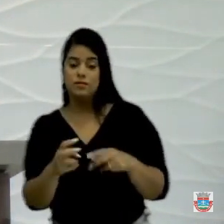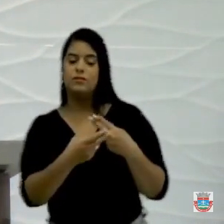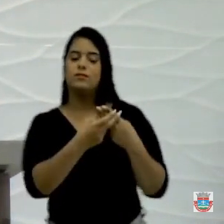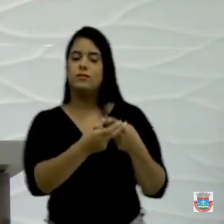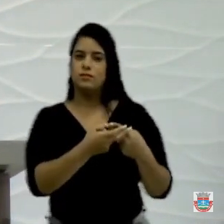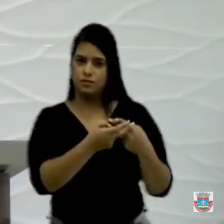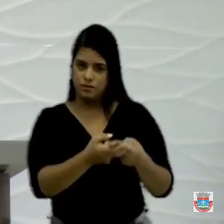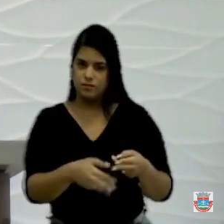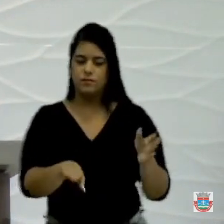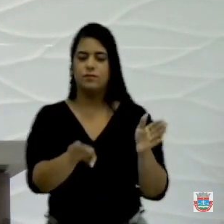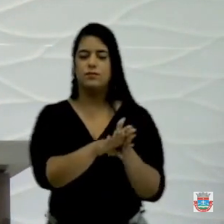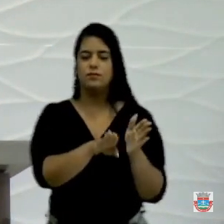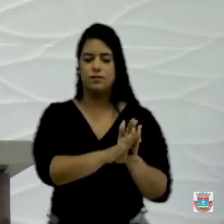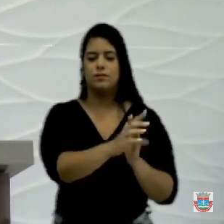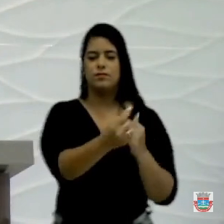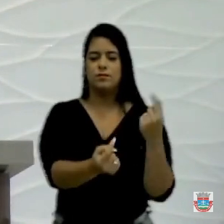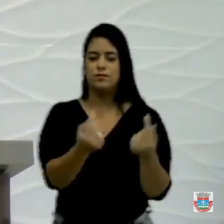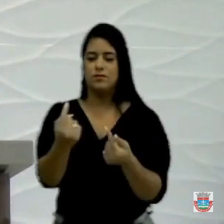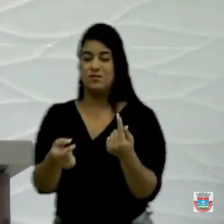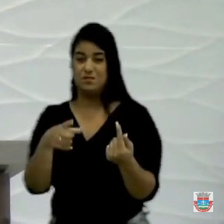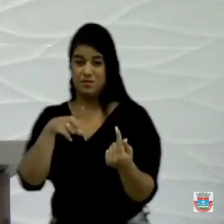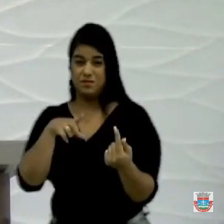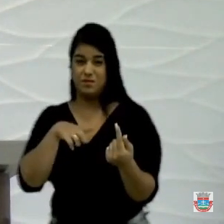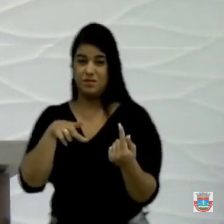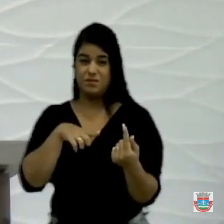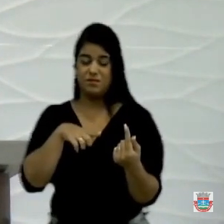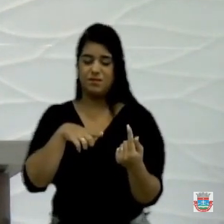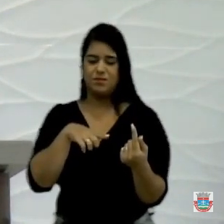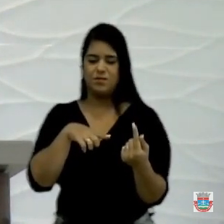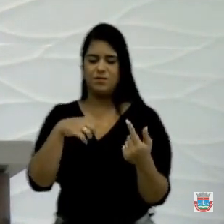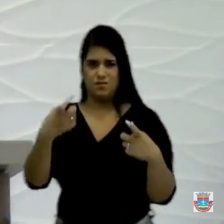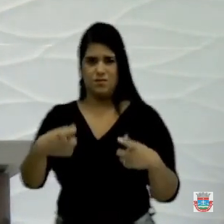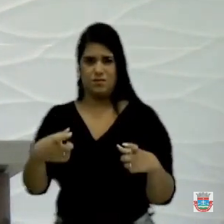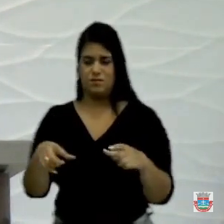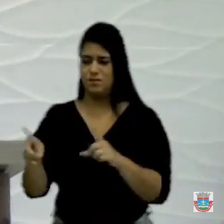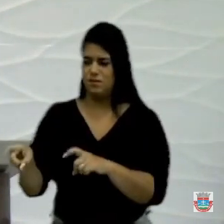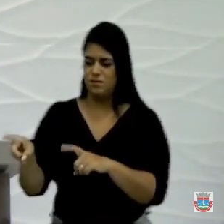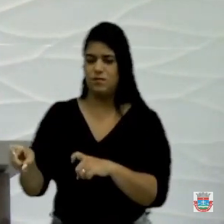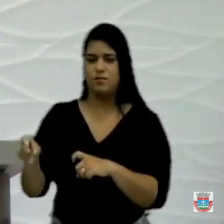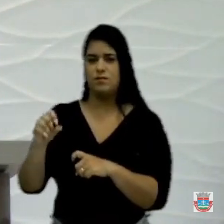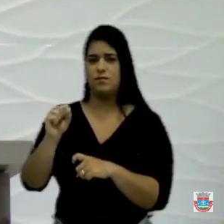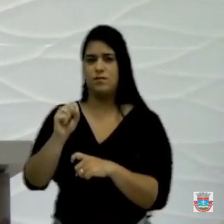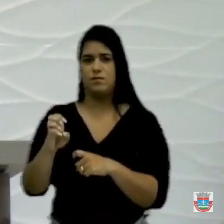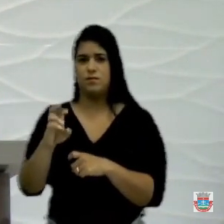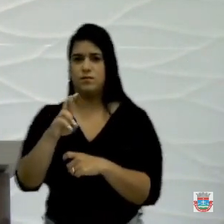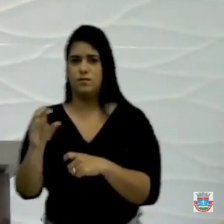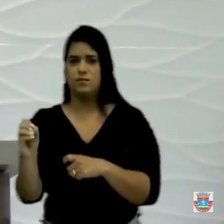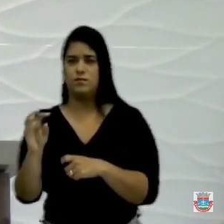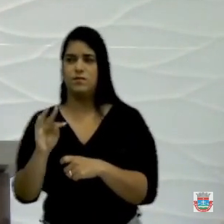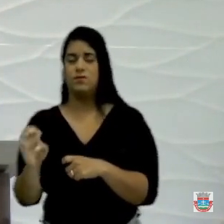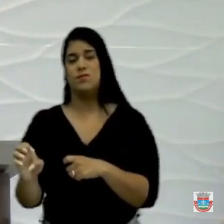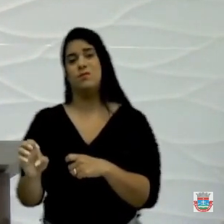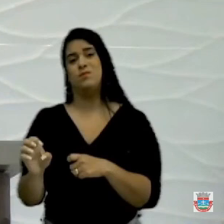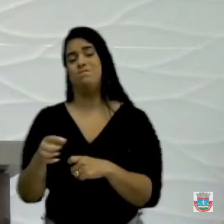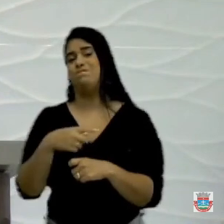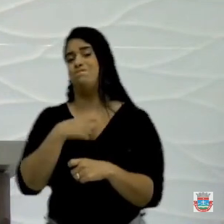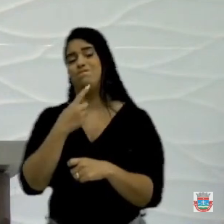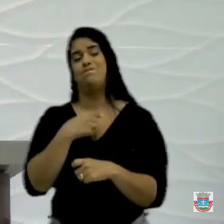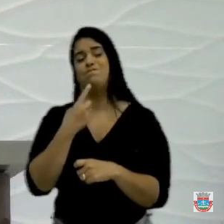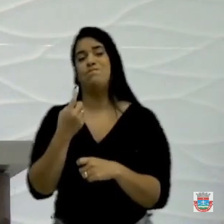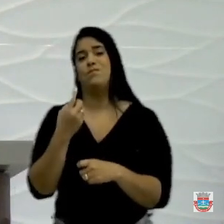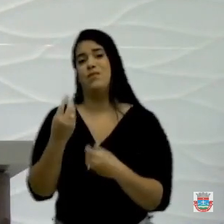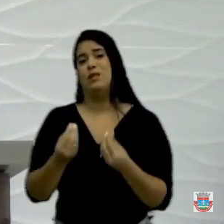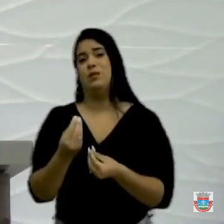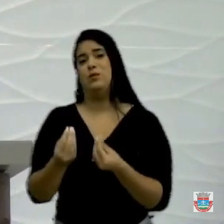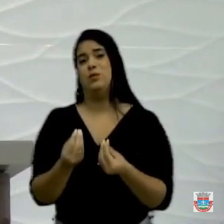chegar a cada um. Tem terra, no Serrote mesmo tem terra lá que não tem como arar, porque é muito terra dura, o